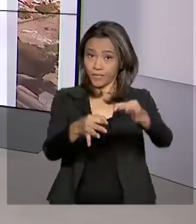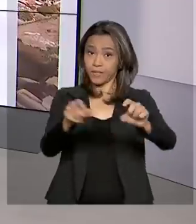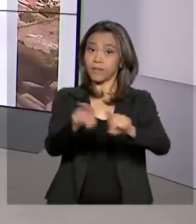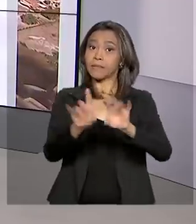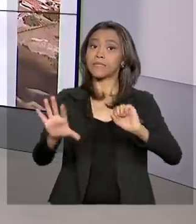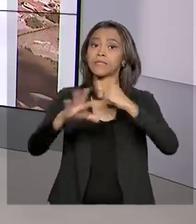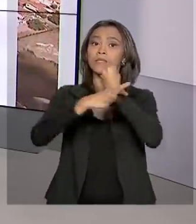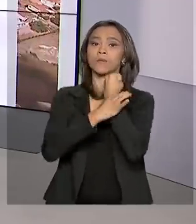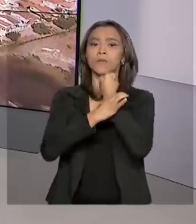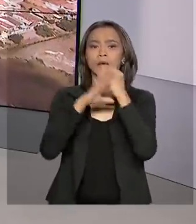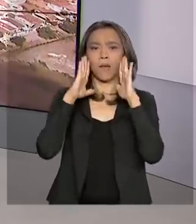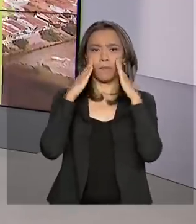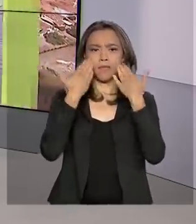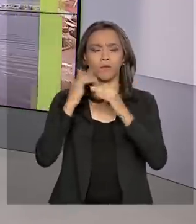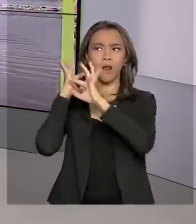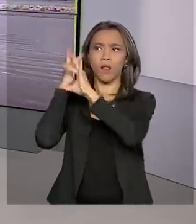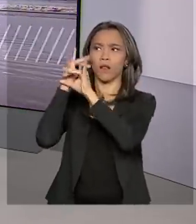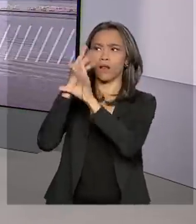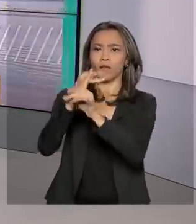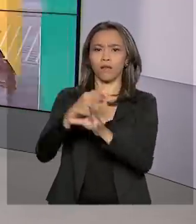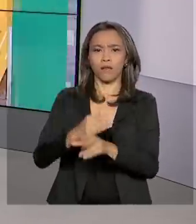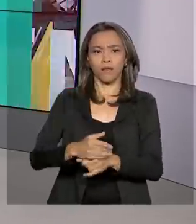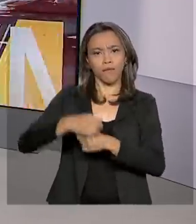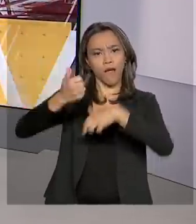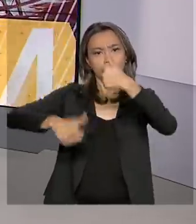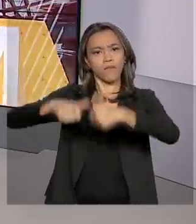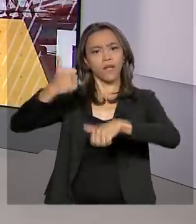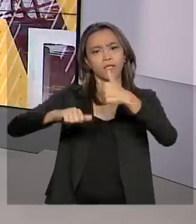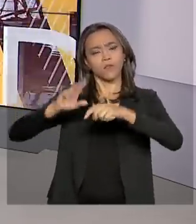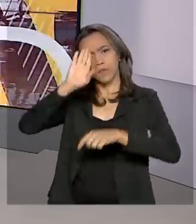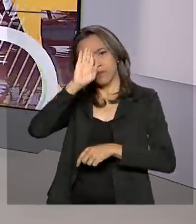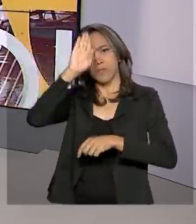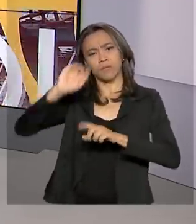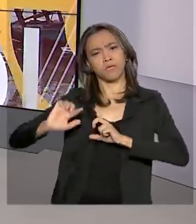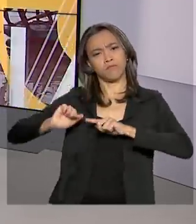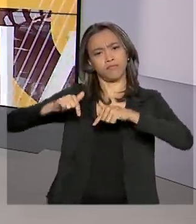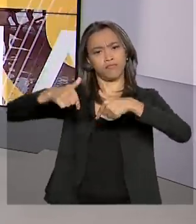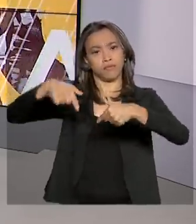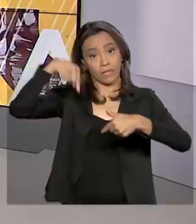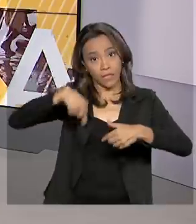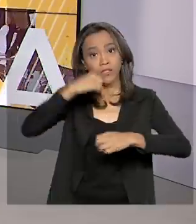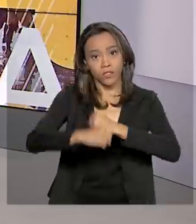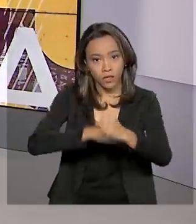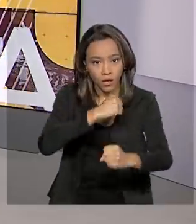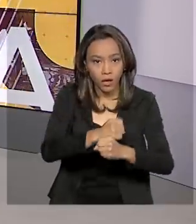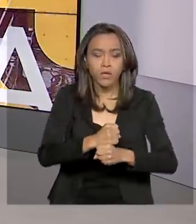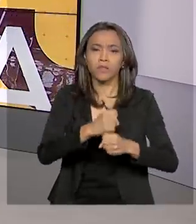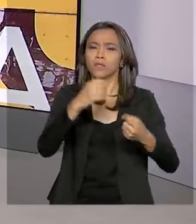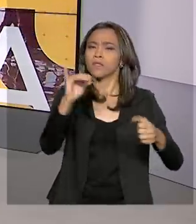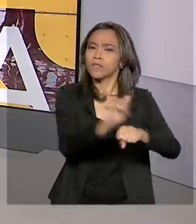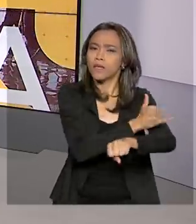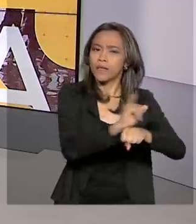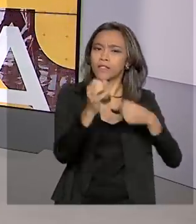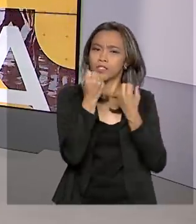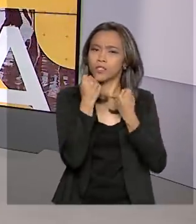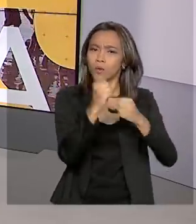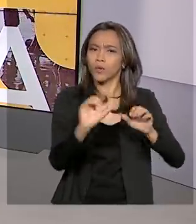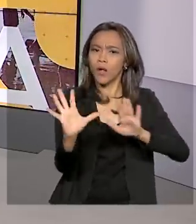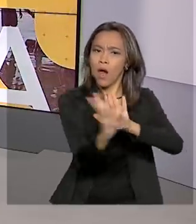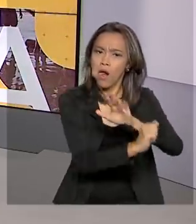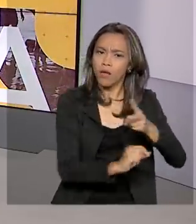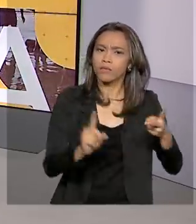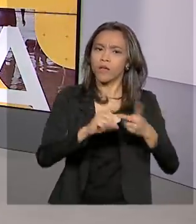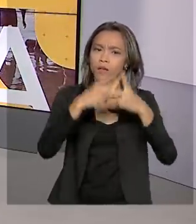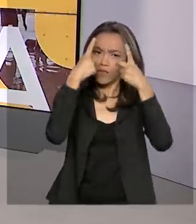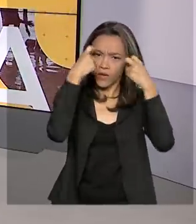Segurança Pública apresentou um balanço das principais ações neste ano. As medidas de combate à corrupção, à criminalidade